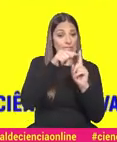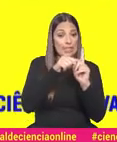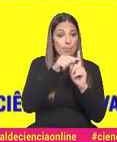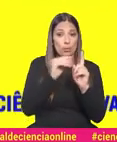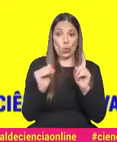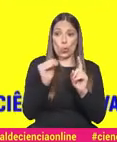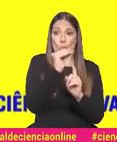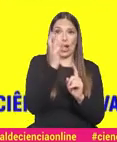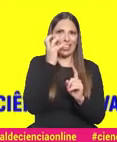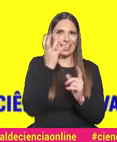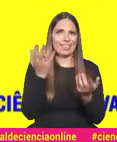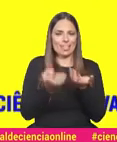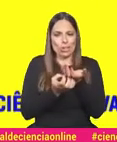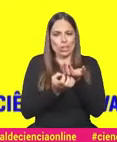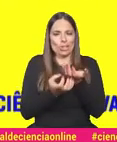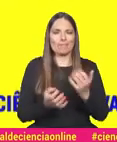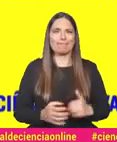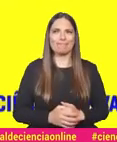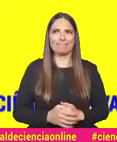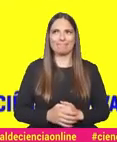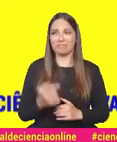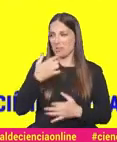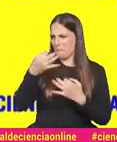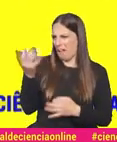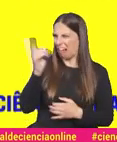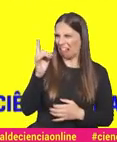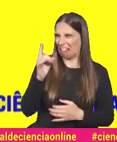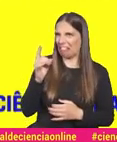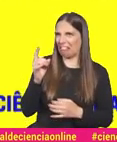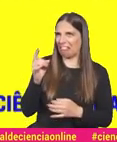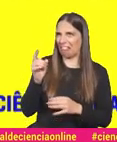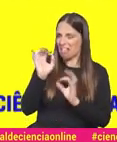Está filmada previamente, não acredito. Não! Foi mesmo assim.